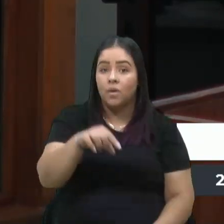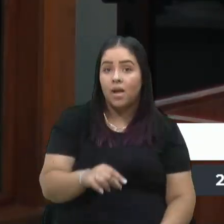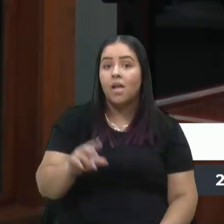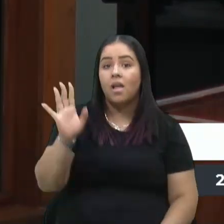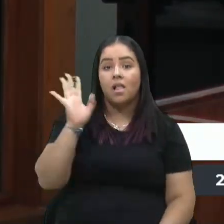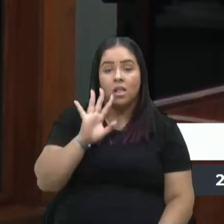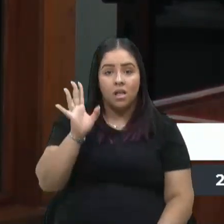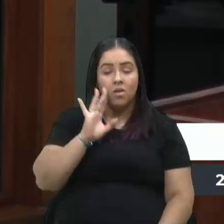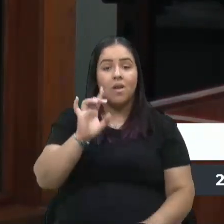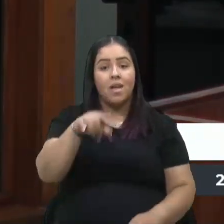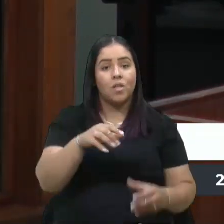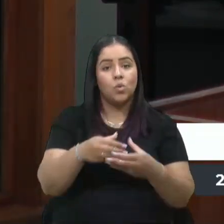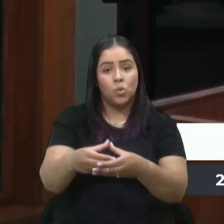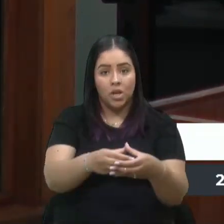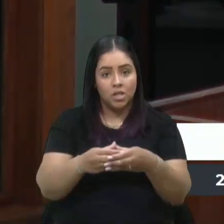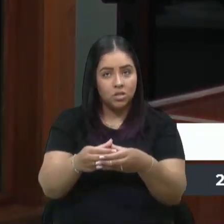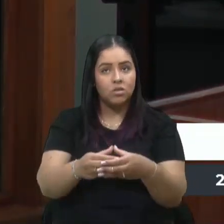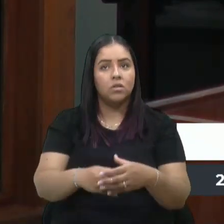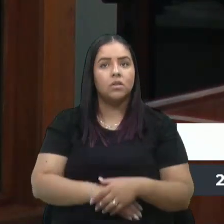É atração turística?